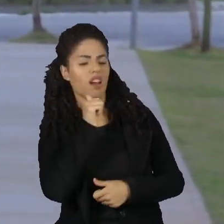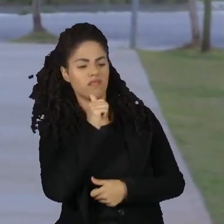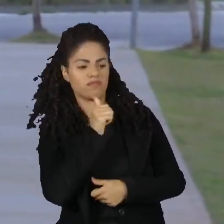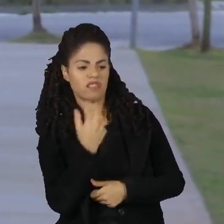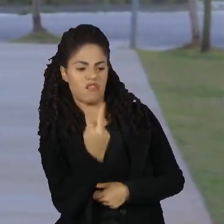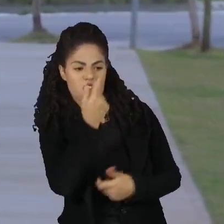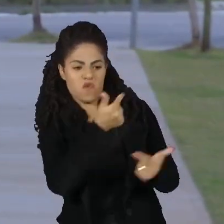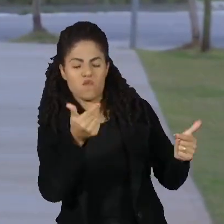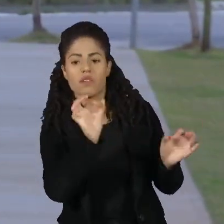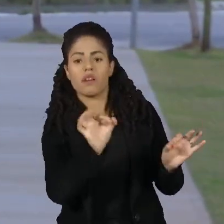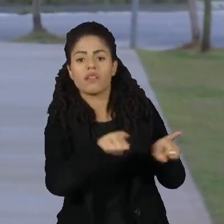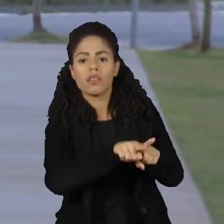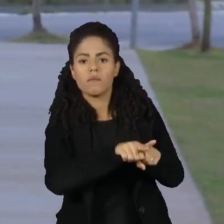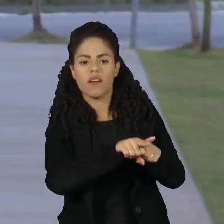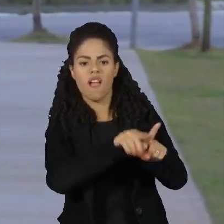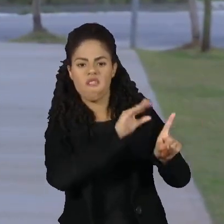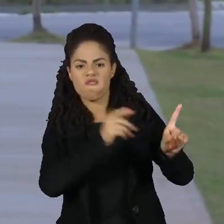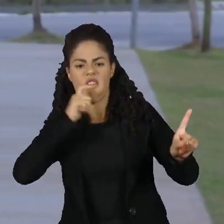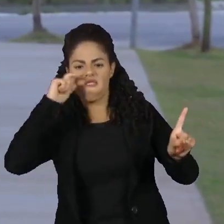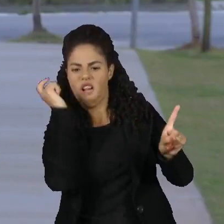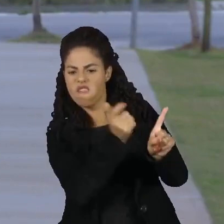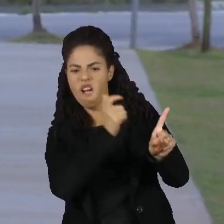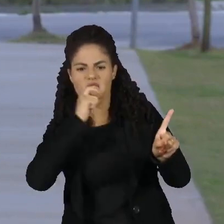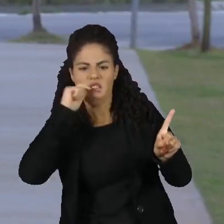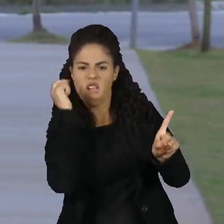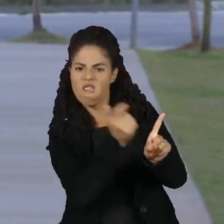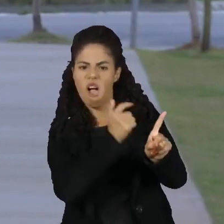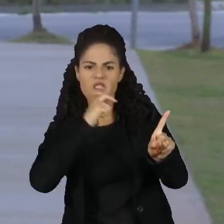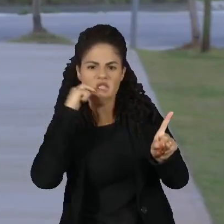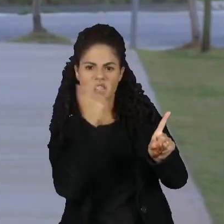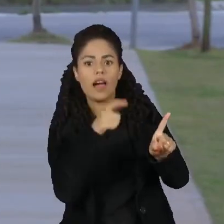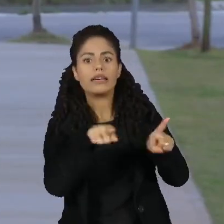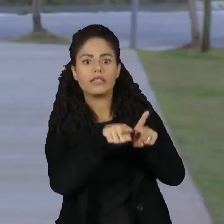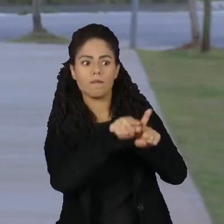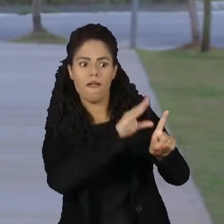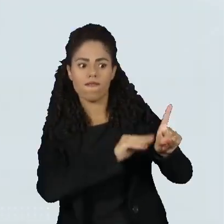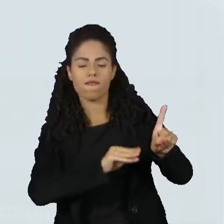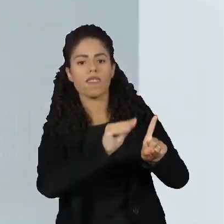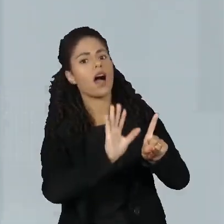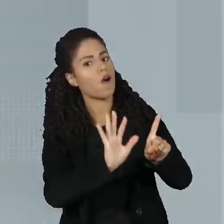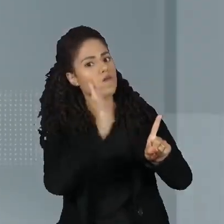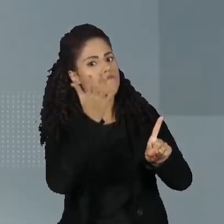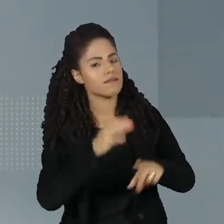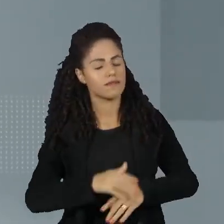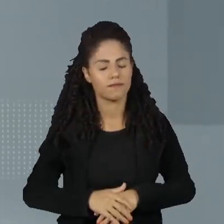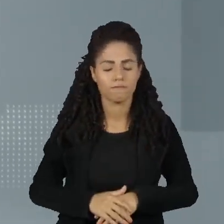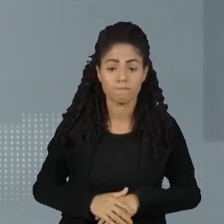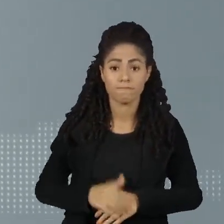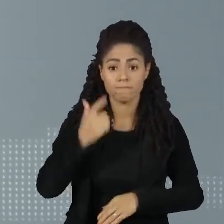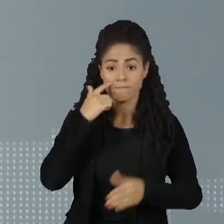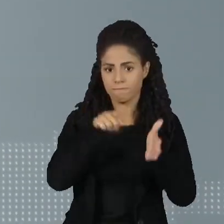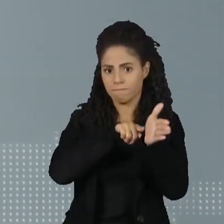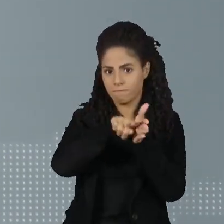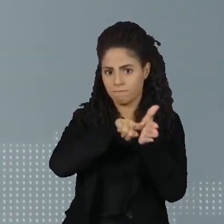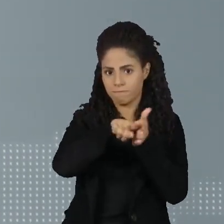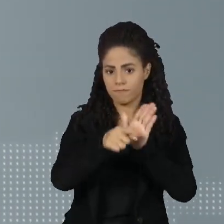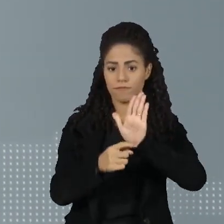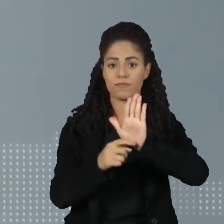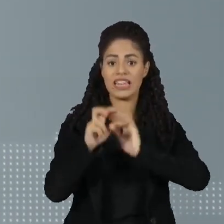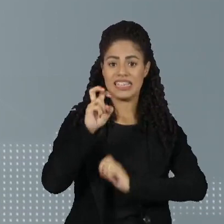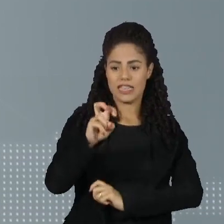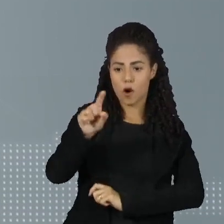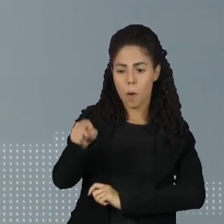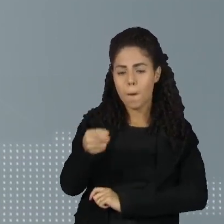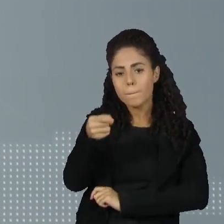E algumas vezes esse assédio moral é seguido de um assédio sexual. Uma pesquisa feita com 5 mil